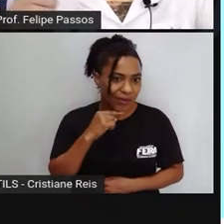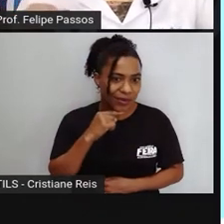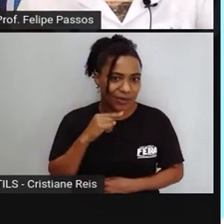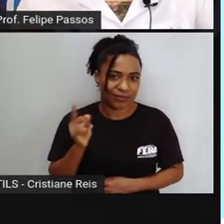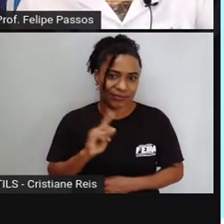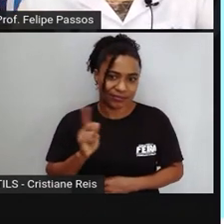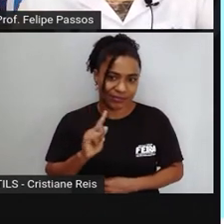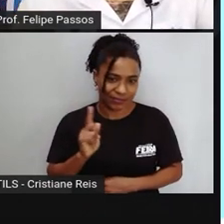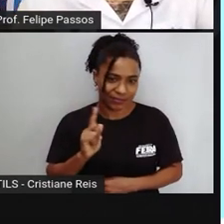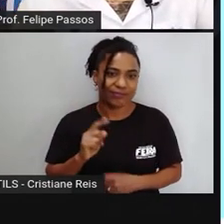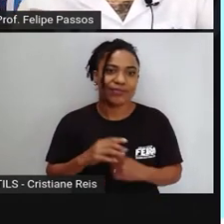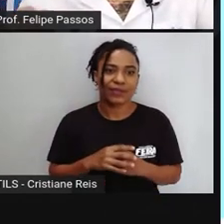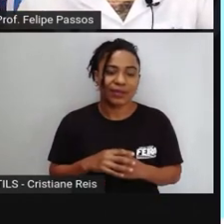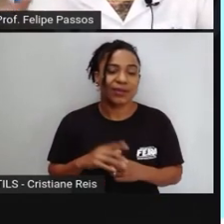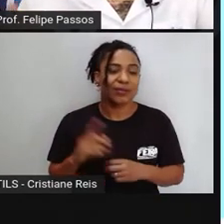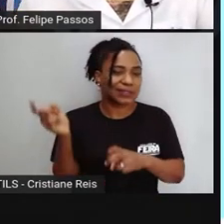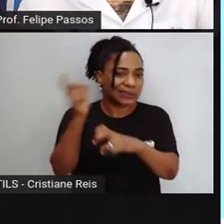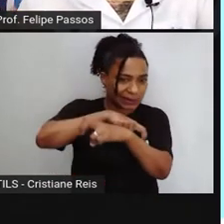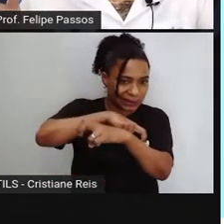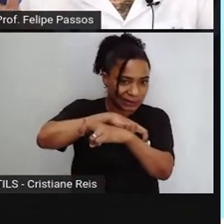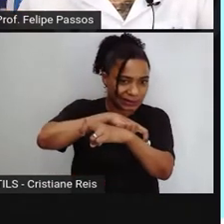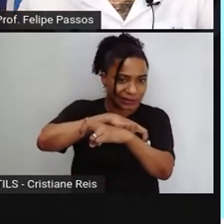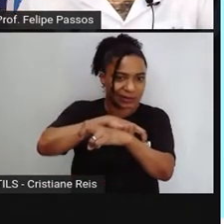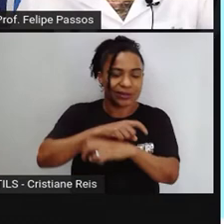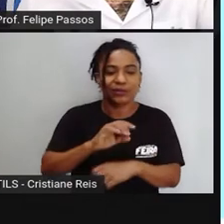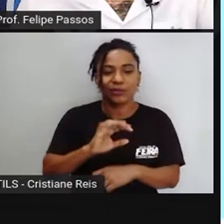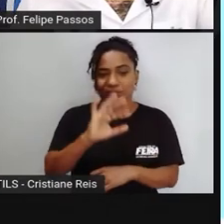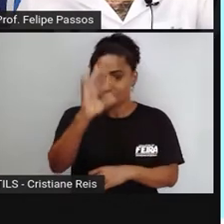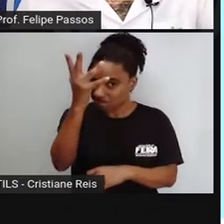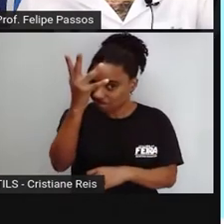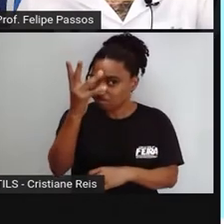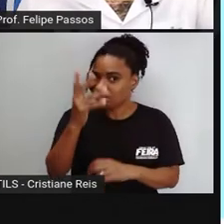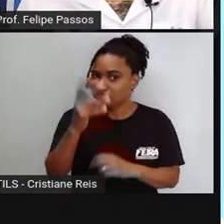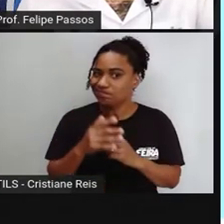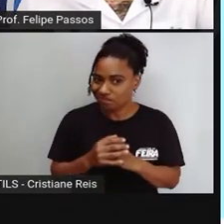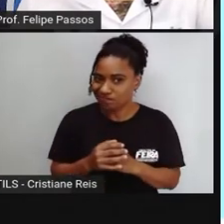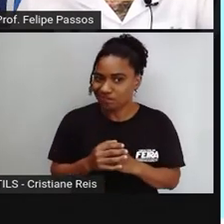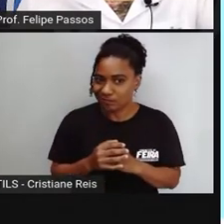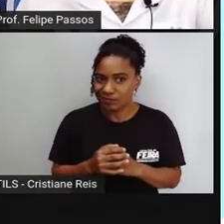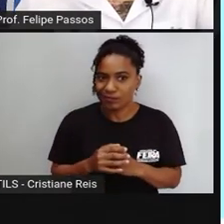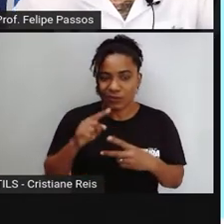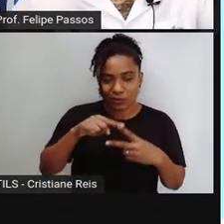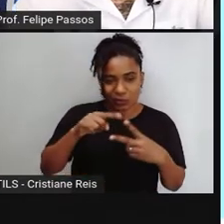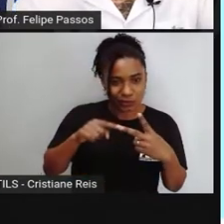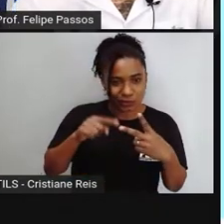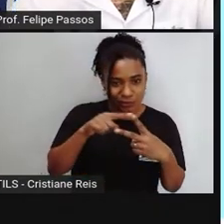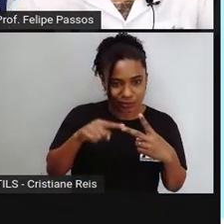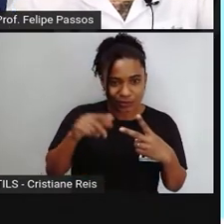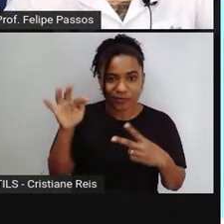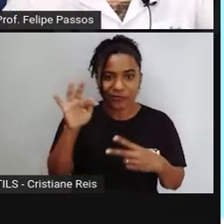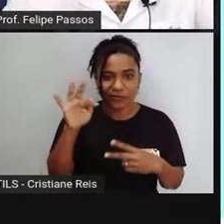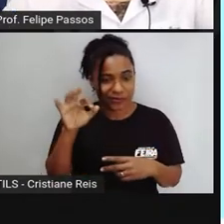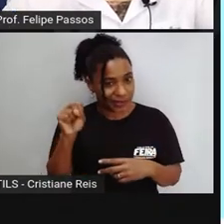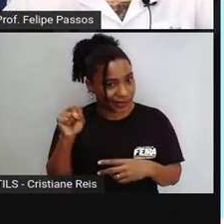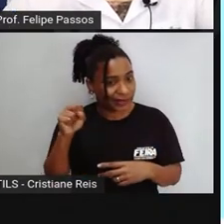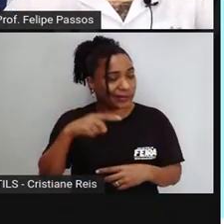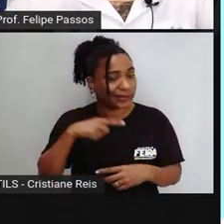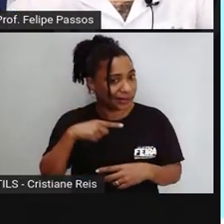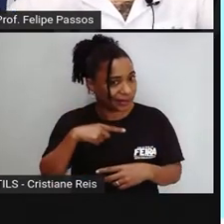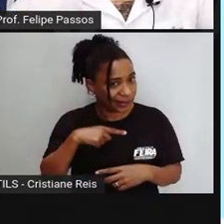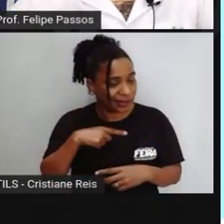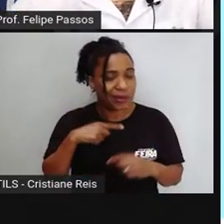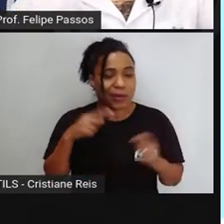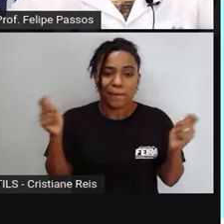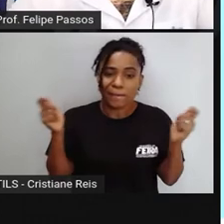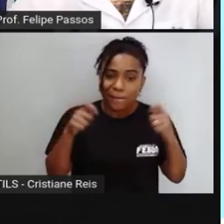Mas infelizmente, vez por outra, gente ouve falar de acidentes com esses escorpiões aqui em Feira de Santana. O problema pode ficar grave